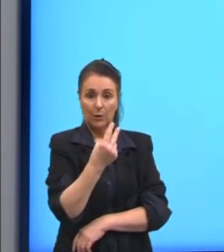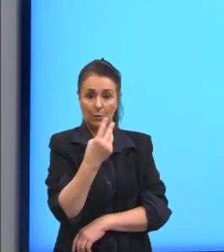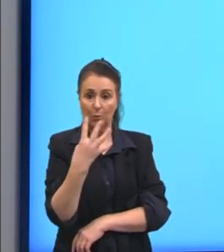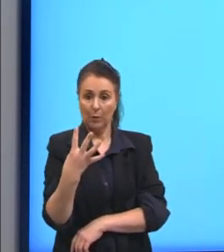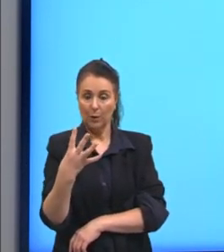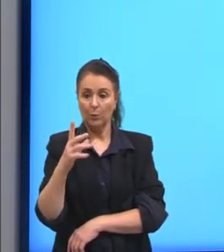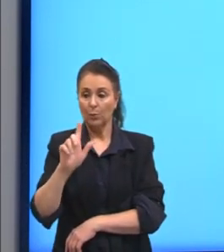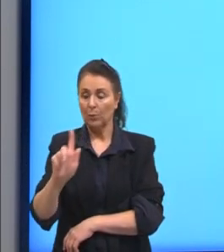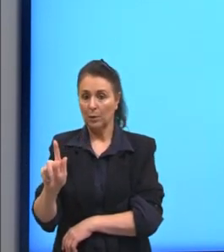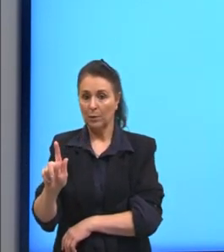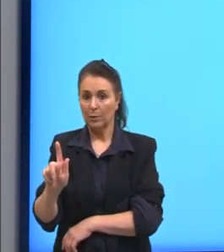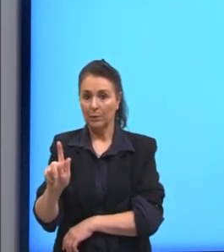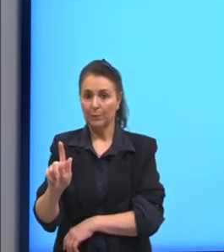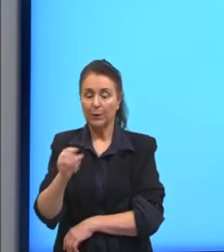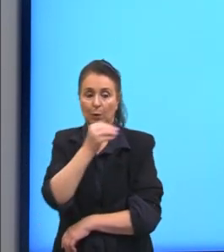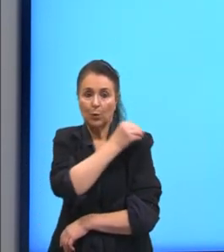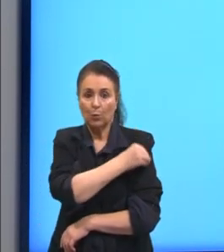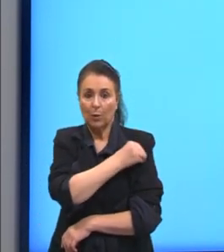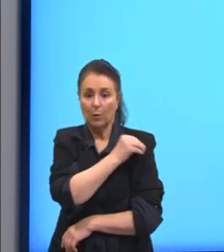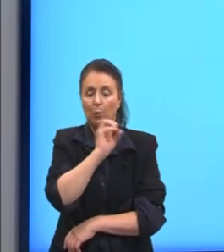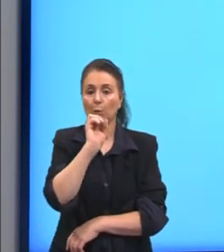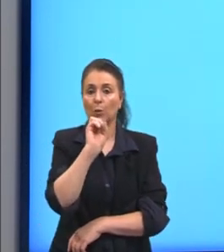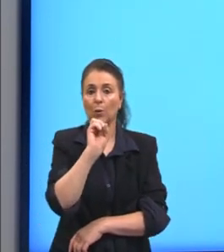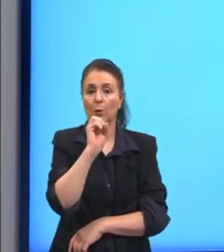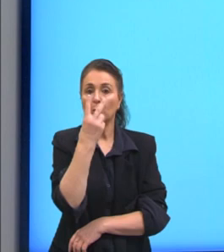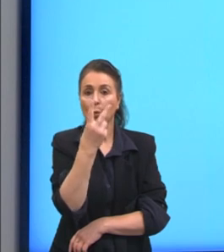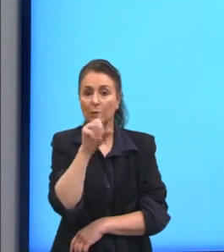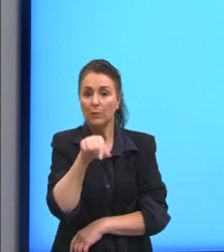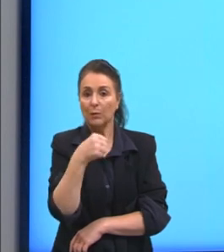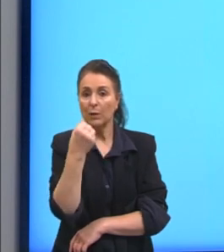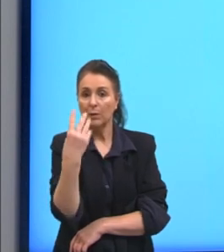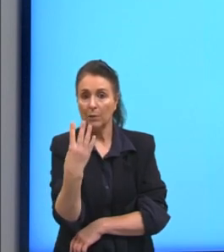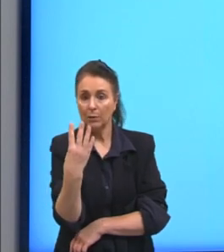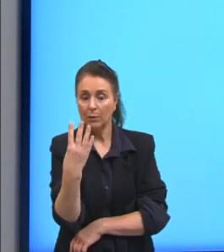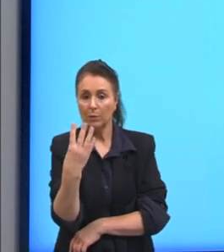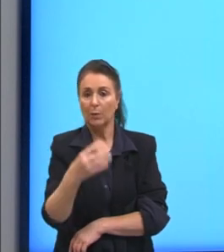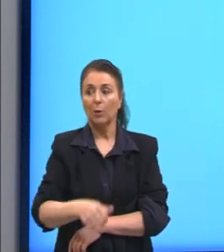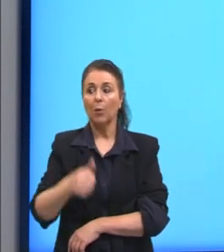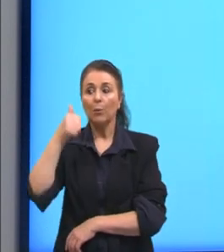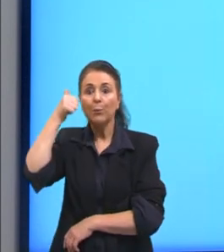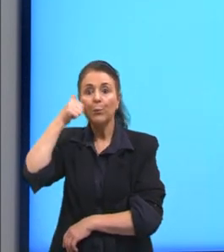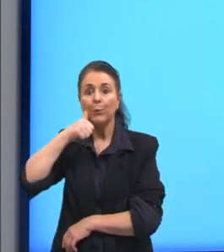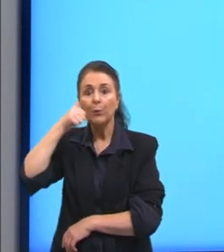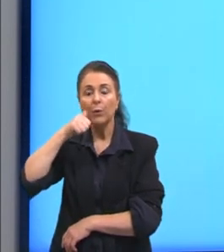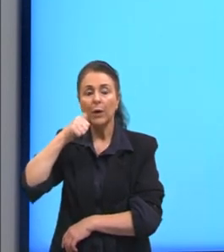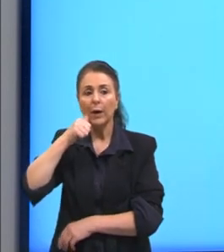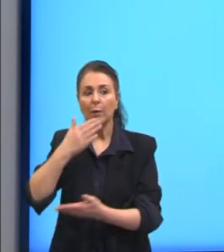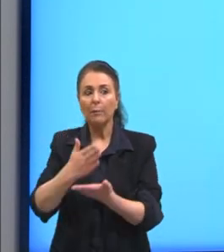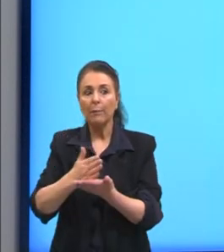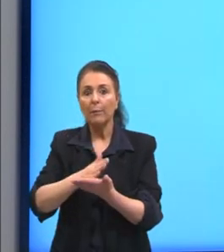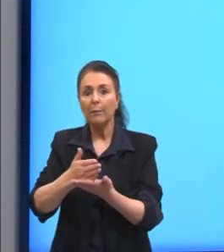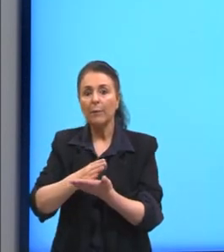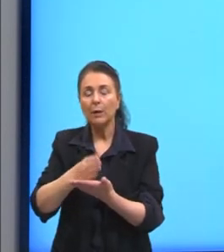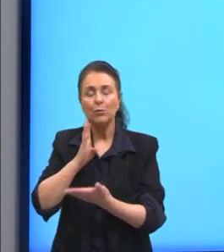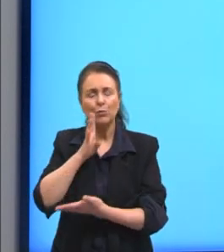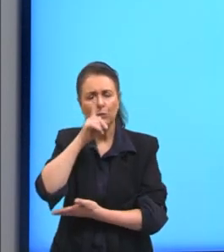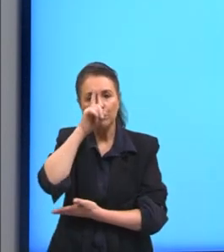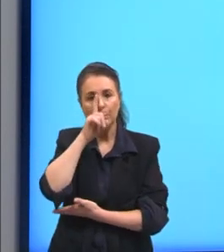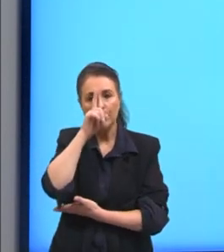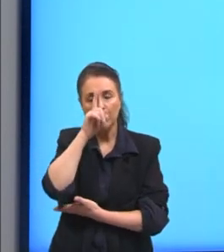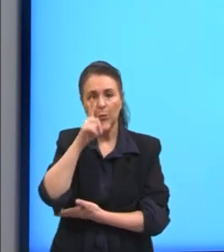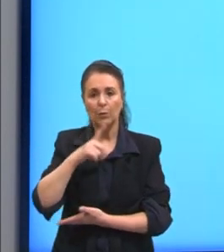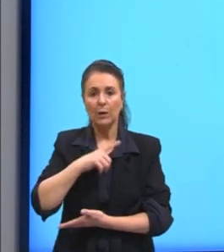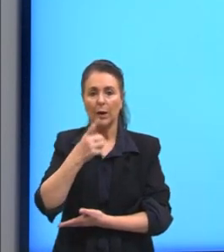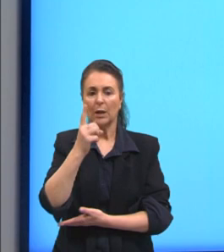unidade de álcool é 2,4. E ainda separei aqui, mulheres em médio risco, então, nós temos